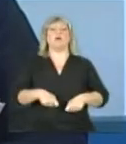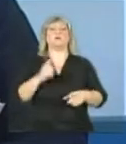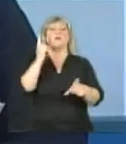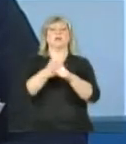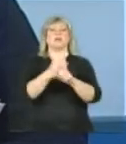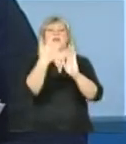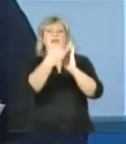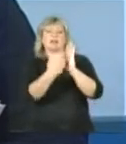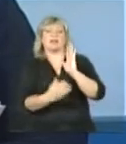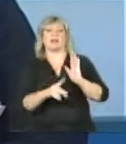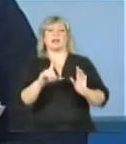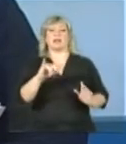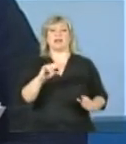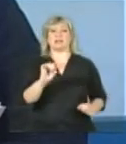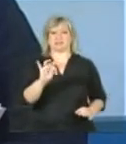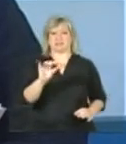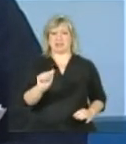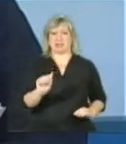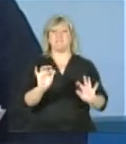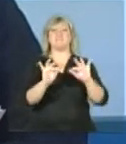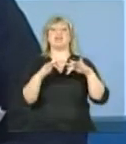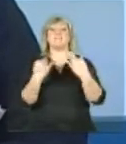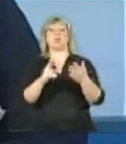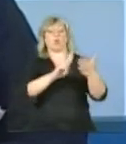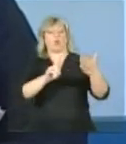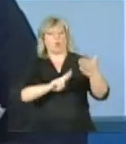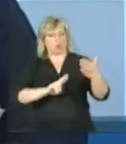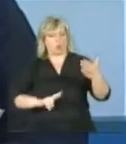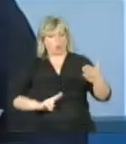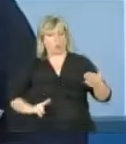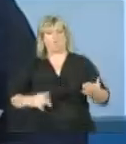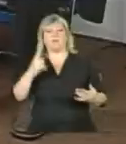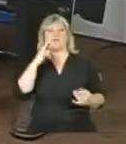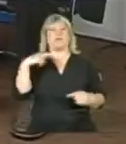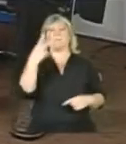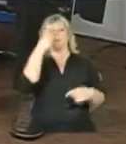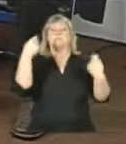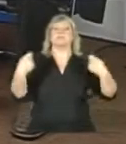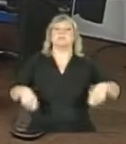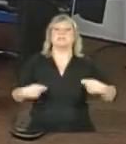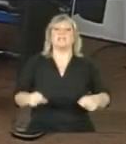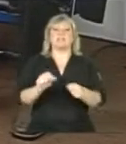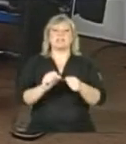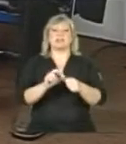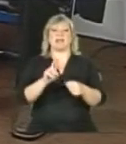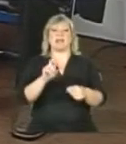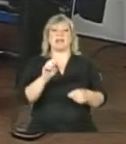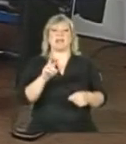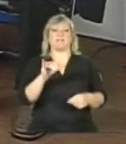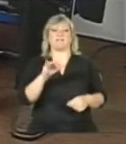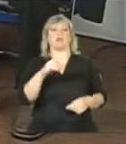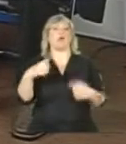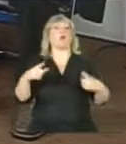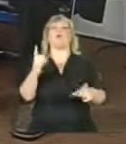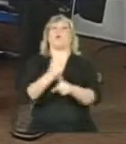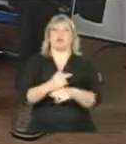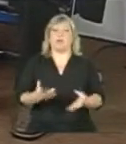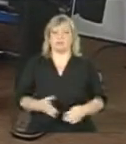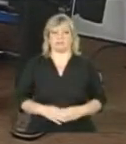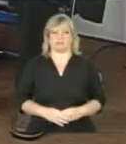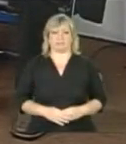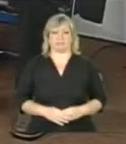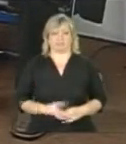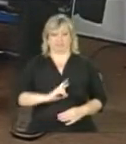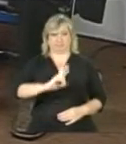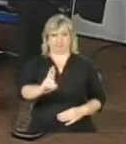Bolsa Família que precisam de fazer a revisão? Cada município tem uma estratégia